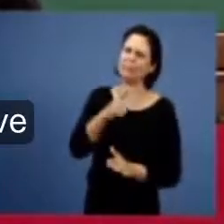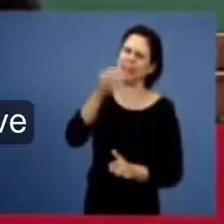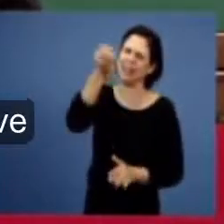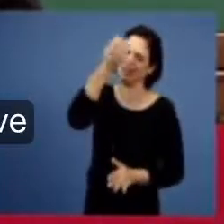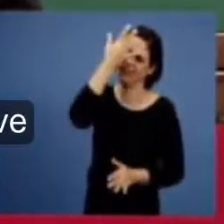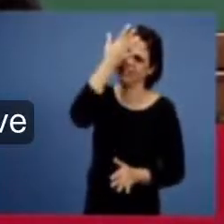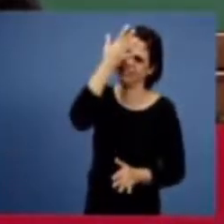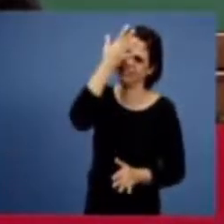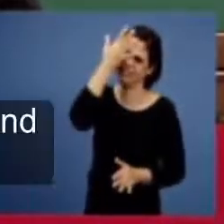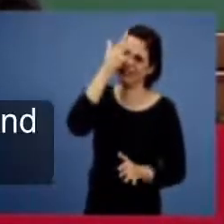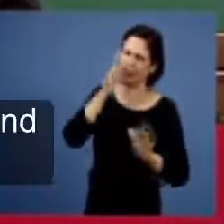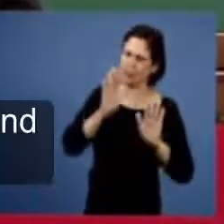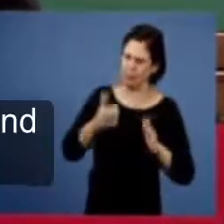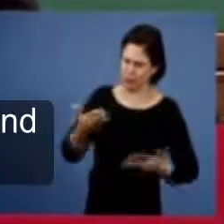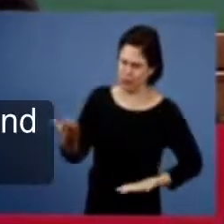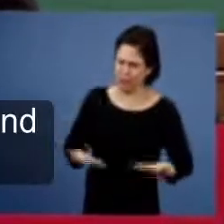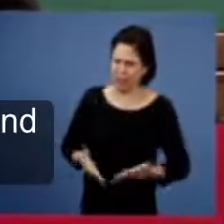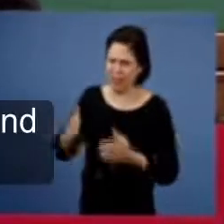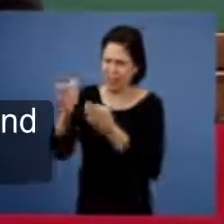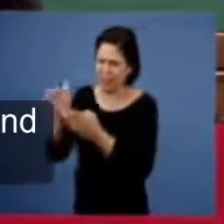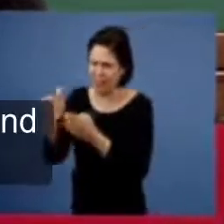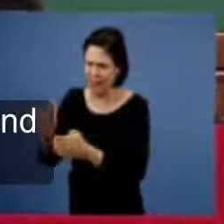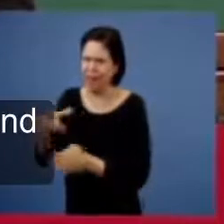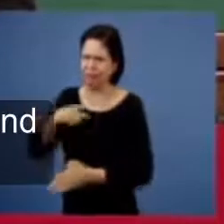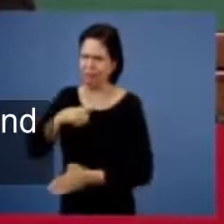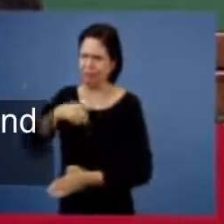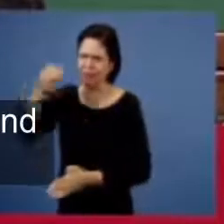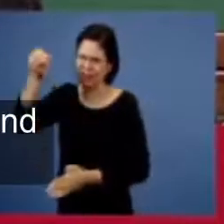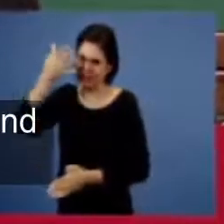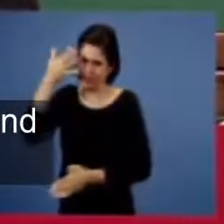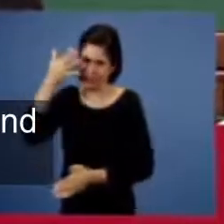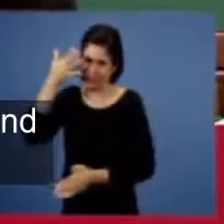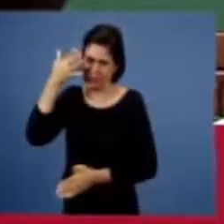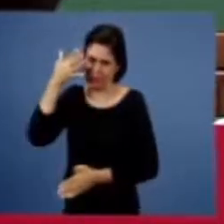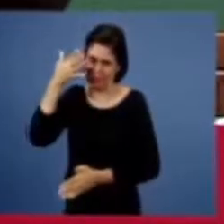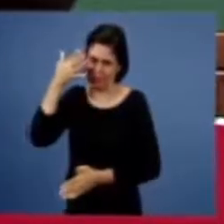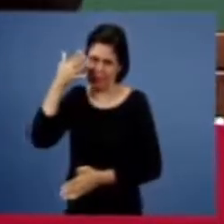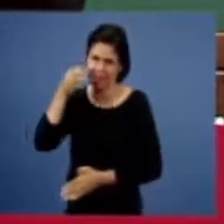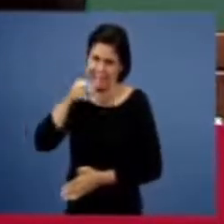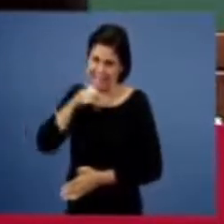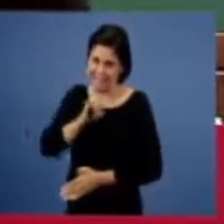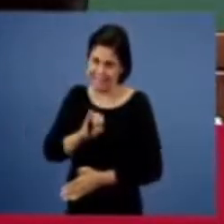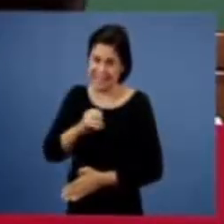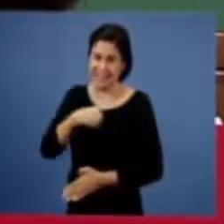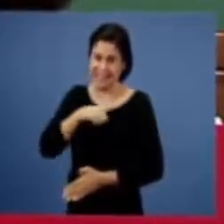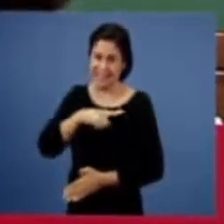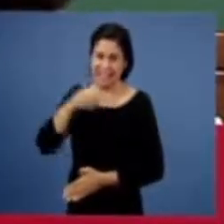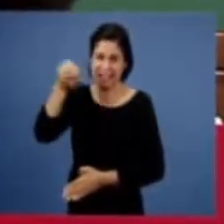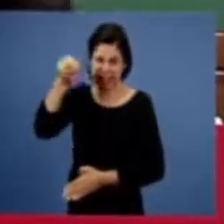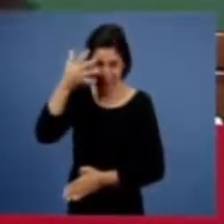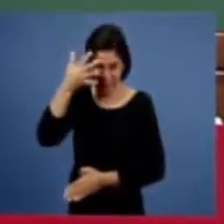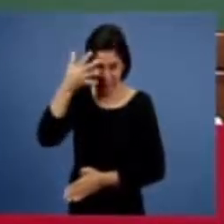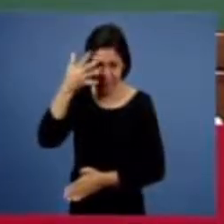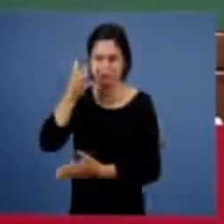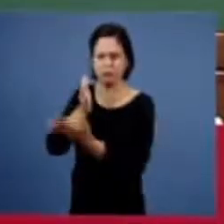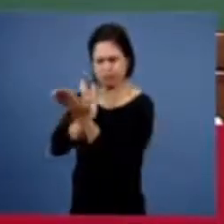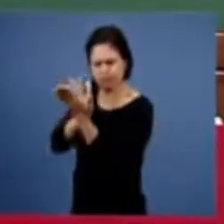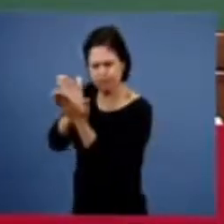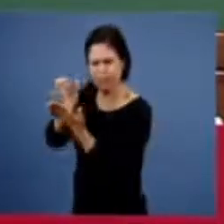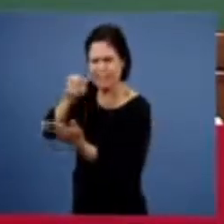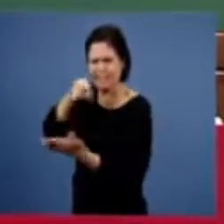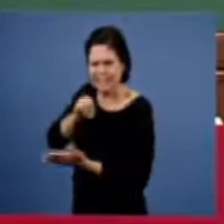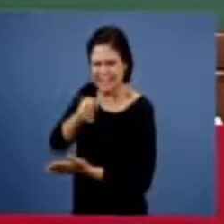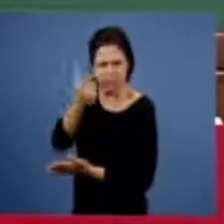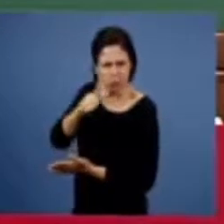para quem tem e aceita a revelação quem não tem não aceita não vai prosseguir nessa caminhada